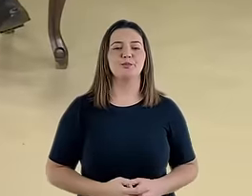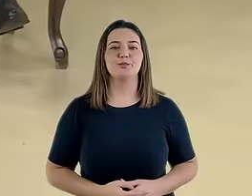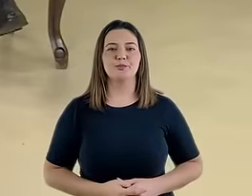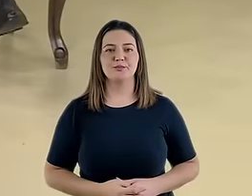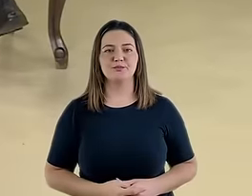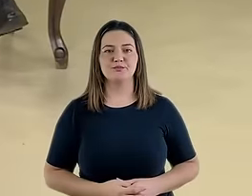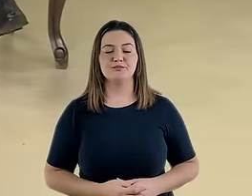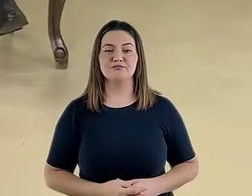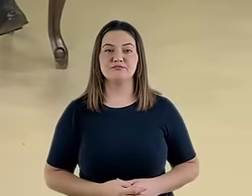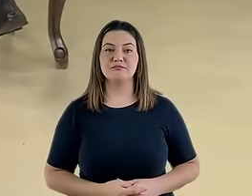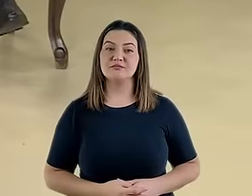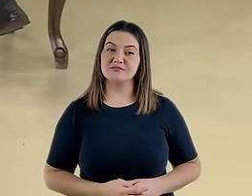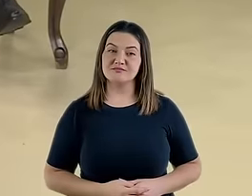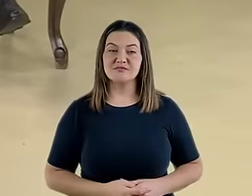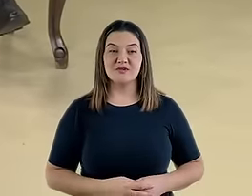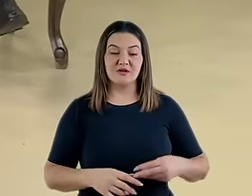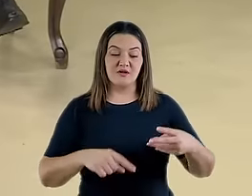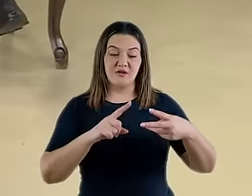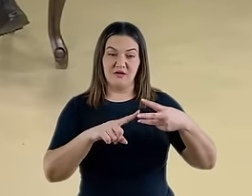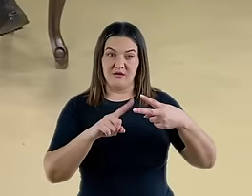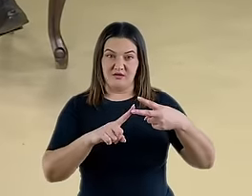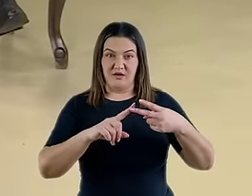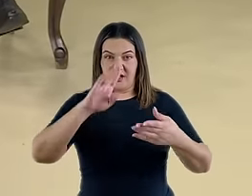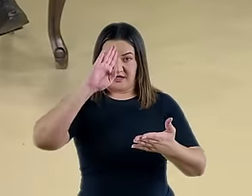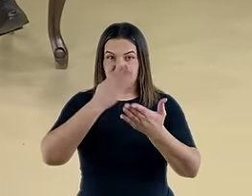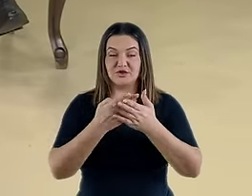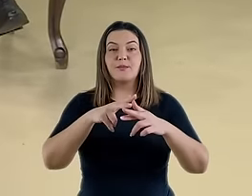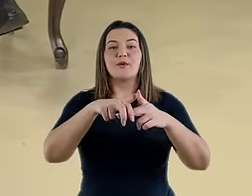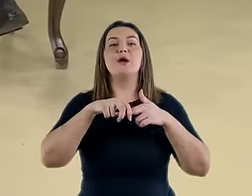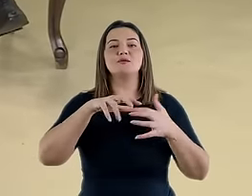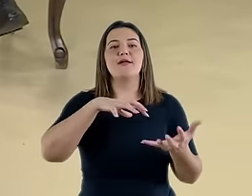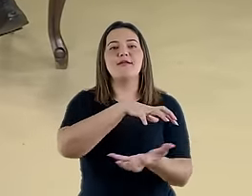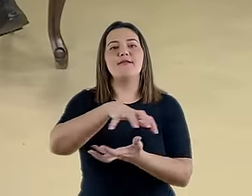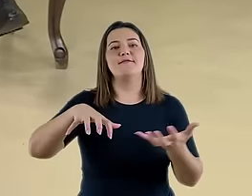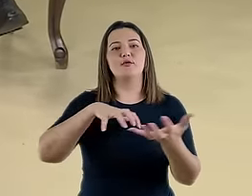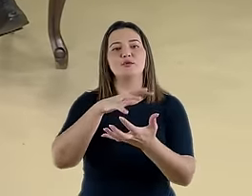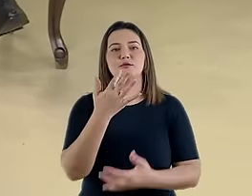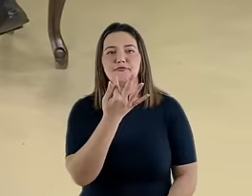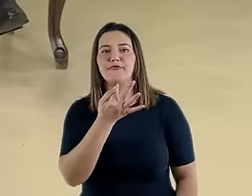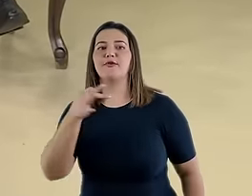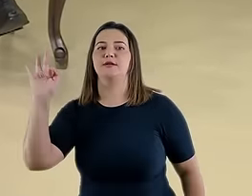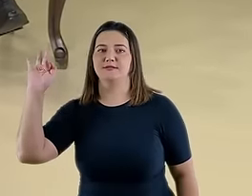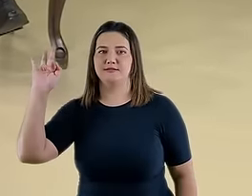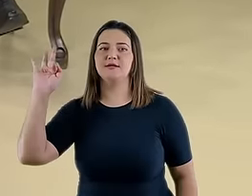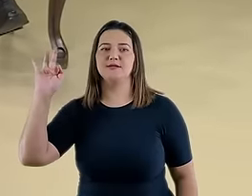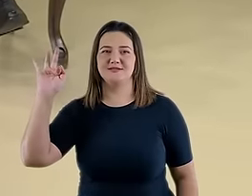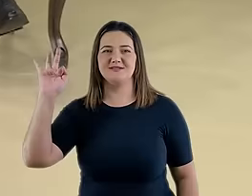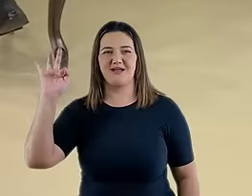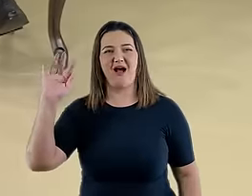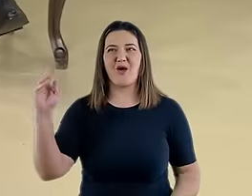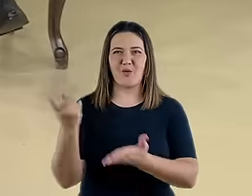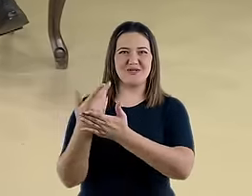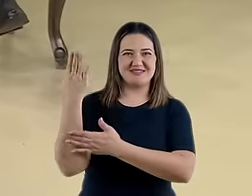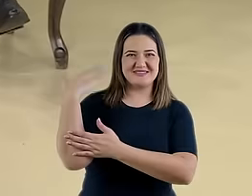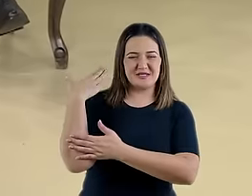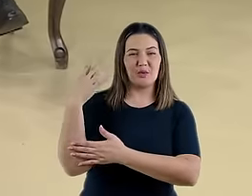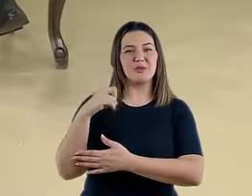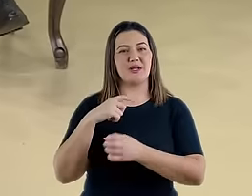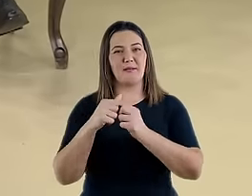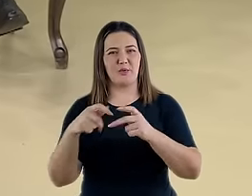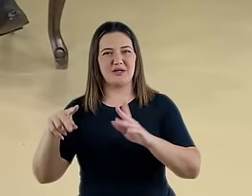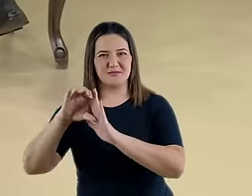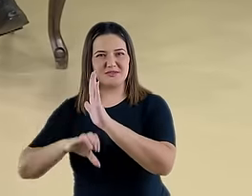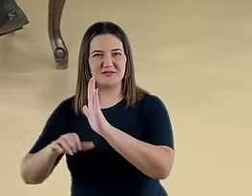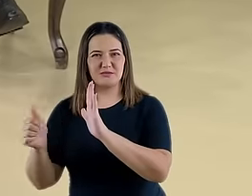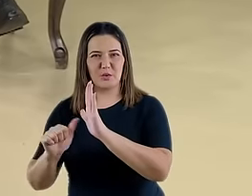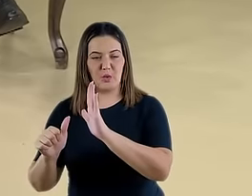posição é assumida com base na identificação da Revolução Francesa Ateísta, aquela que também é mencionada em Apocalipse 11